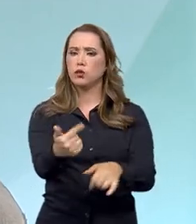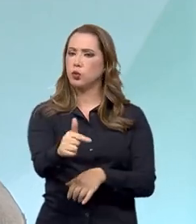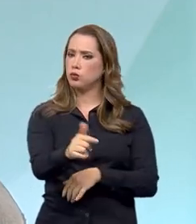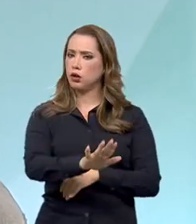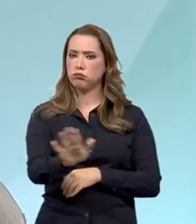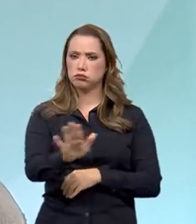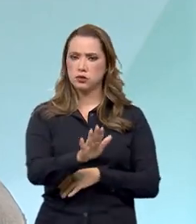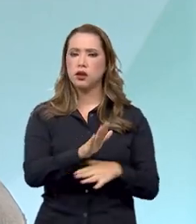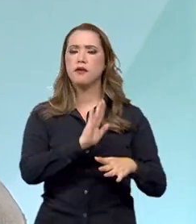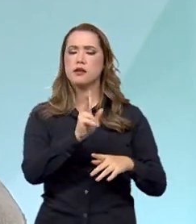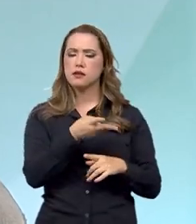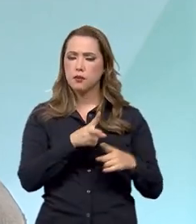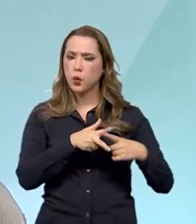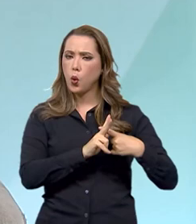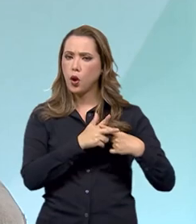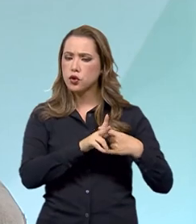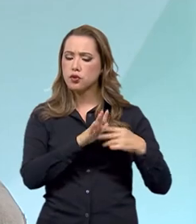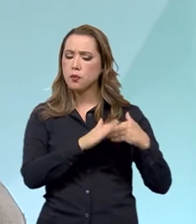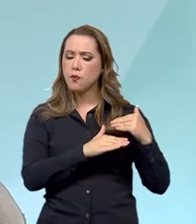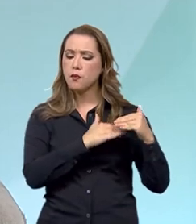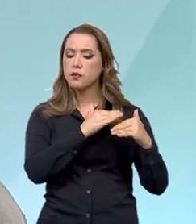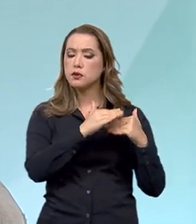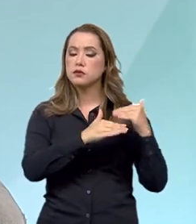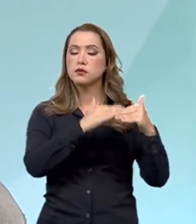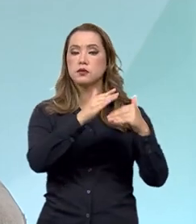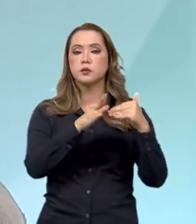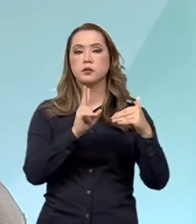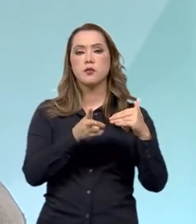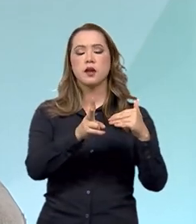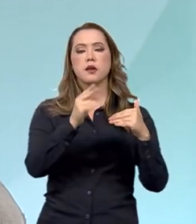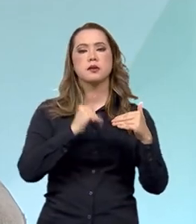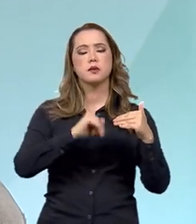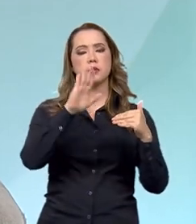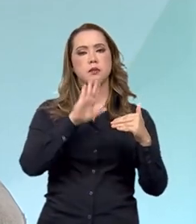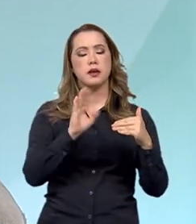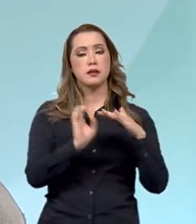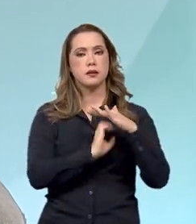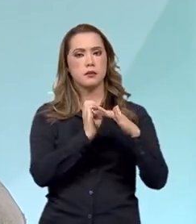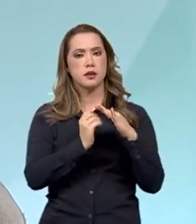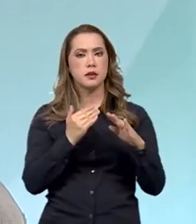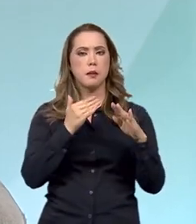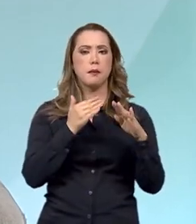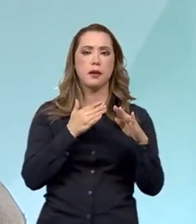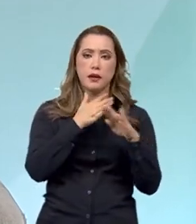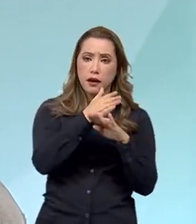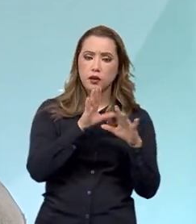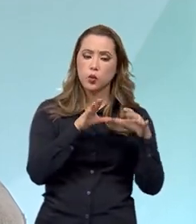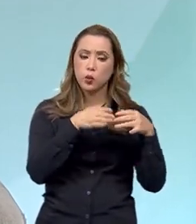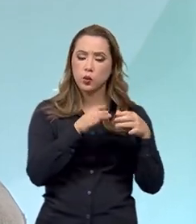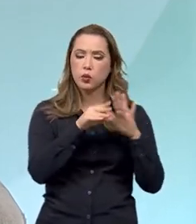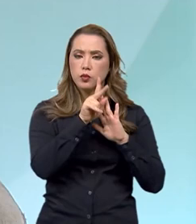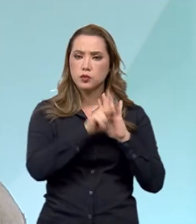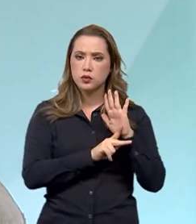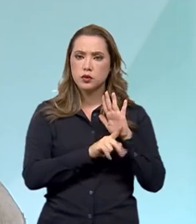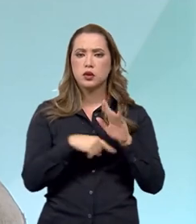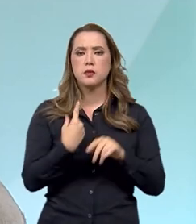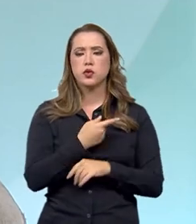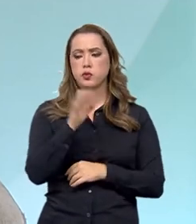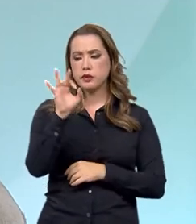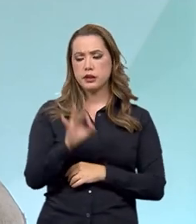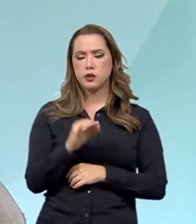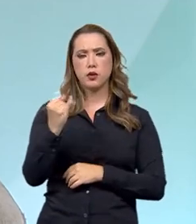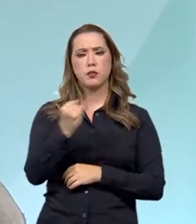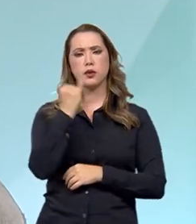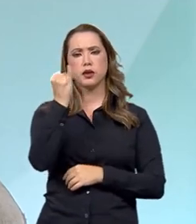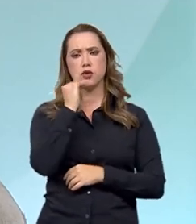e ele vai tendo cada vez mais empresas que vão aderir ao programa. E a gente já tem um percentual muito expressivo, tanto para exportação